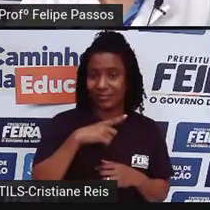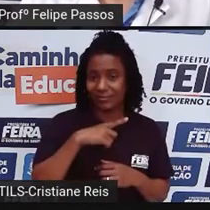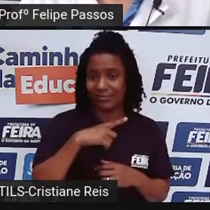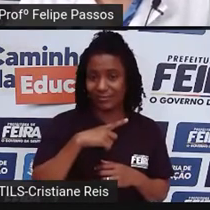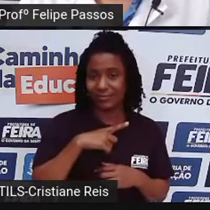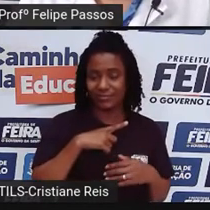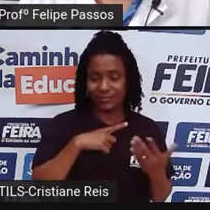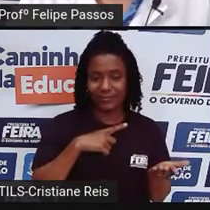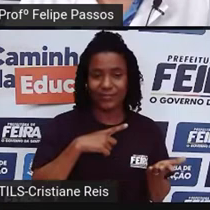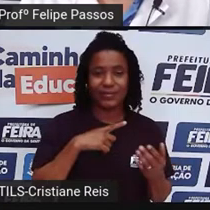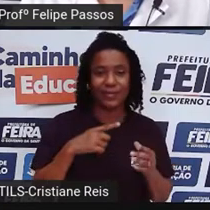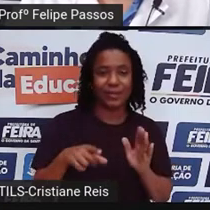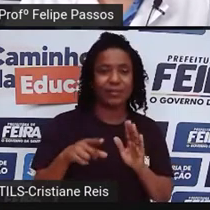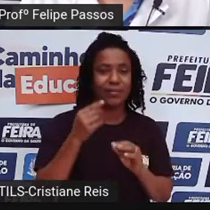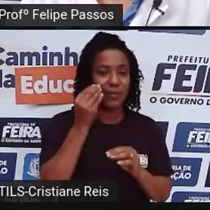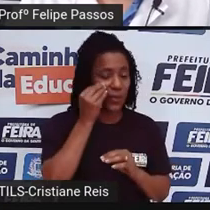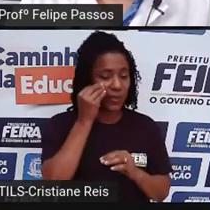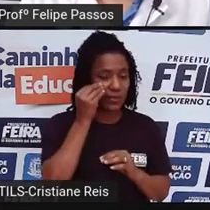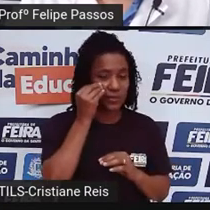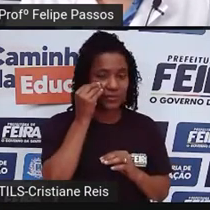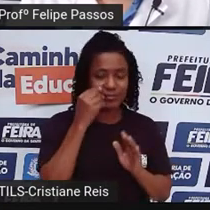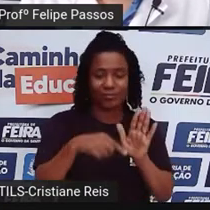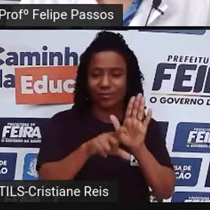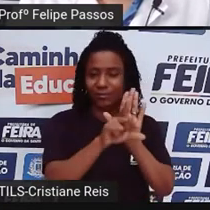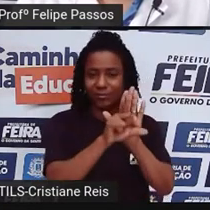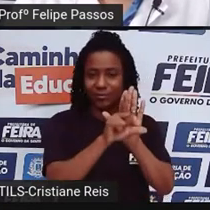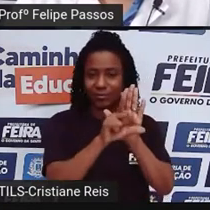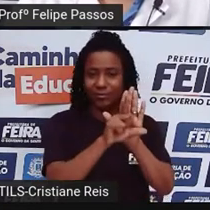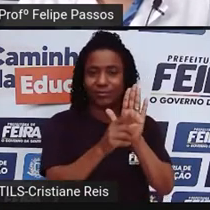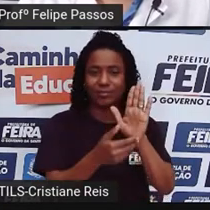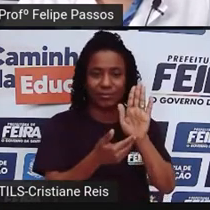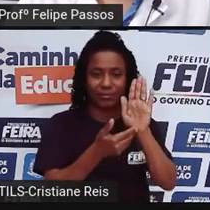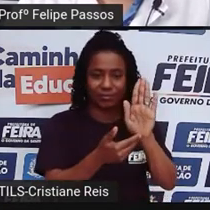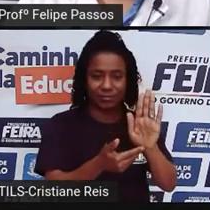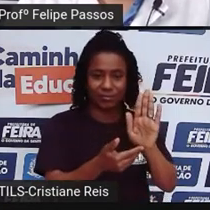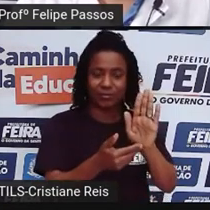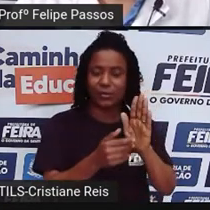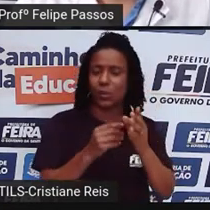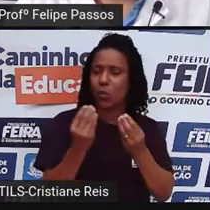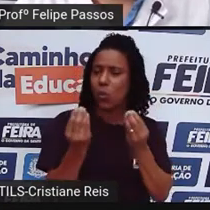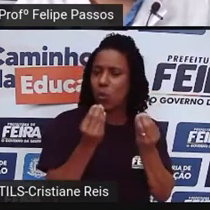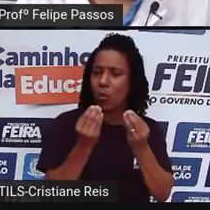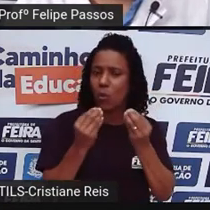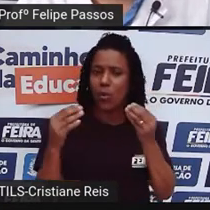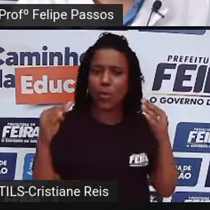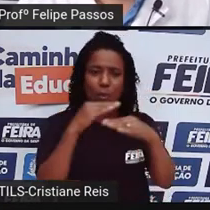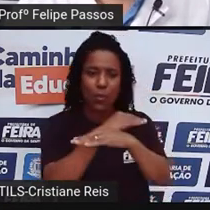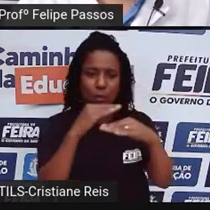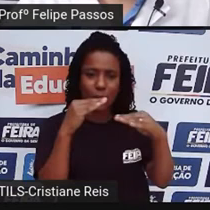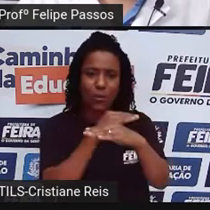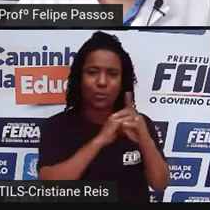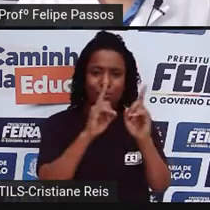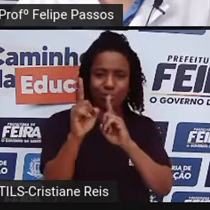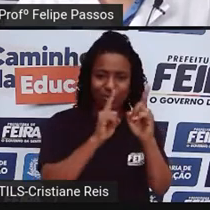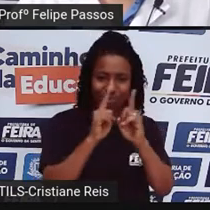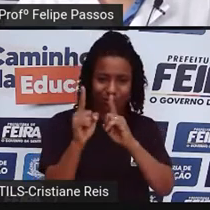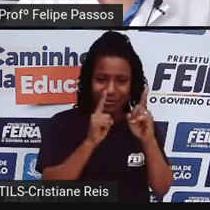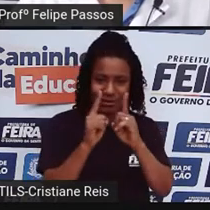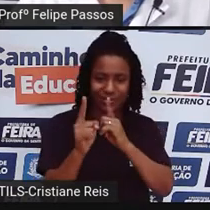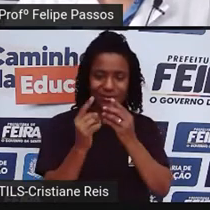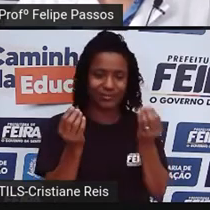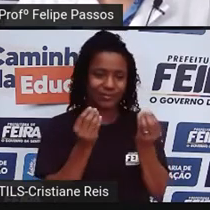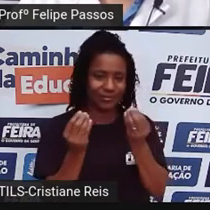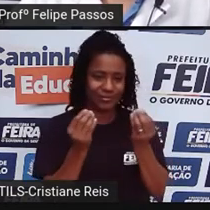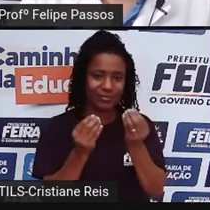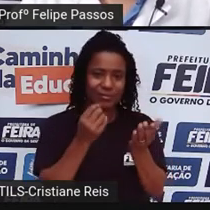a aplicação das leis de trânsito, da burocracia envolvida ali na